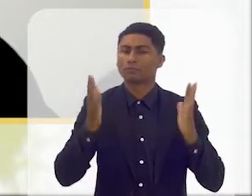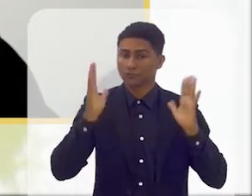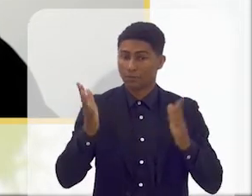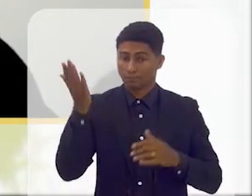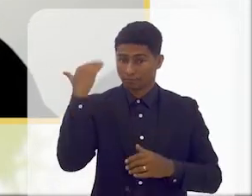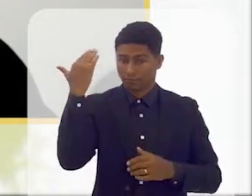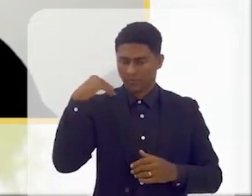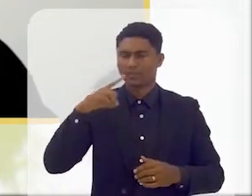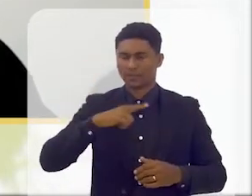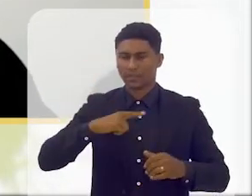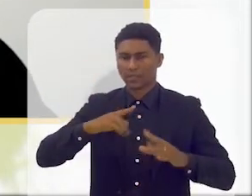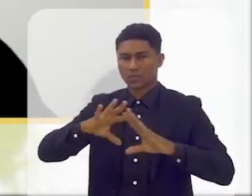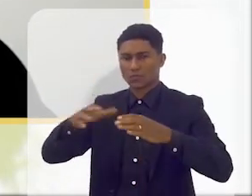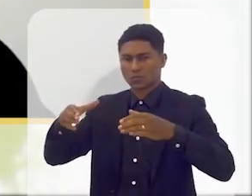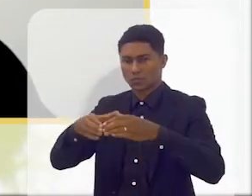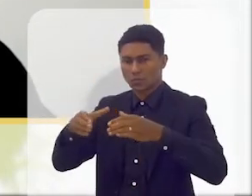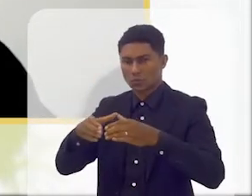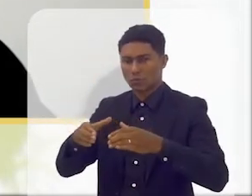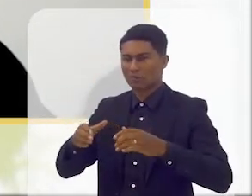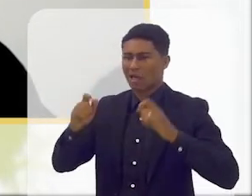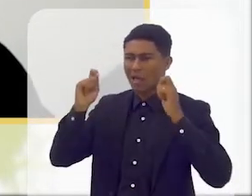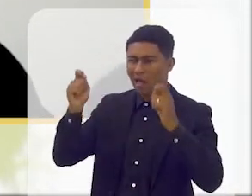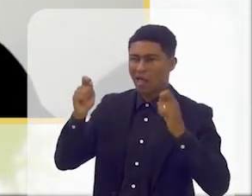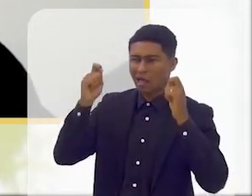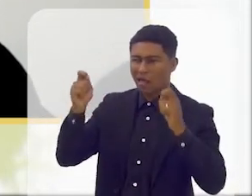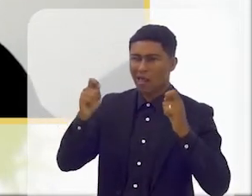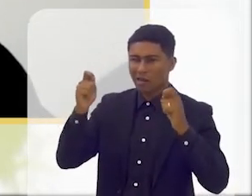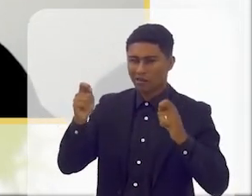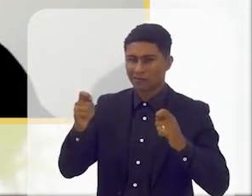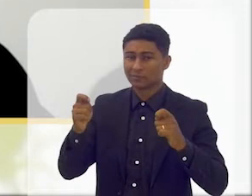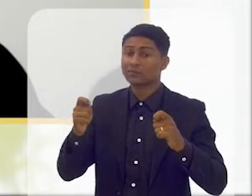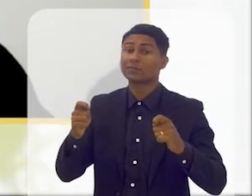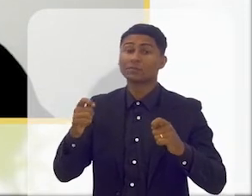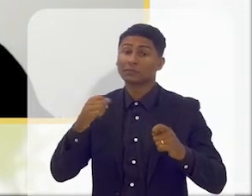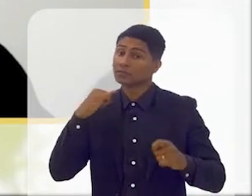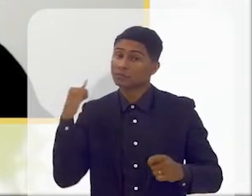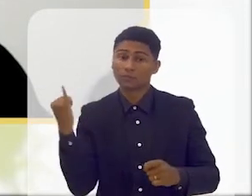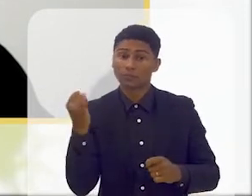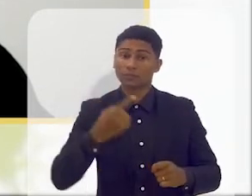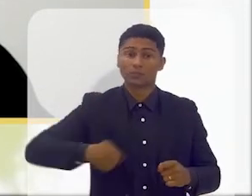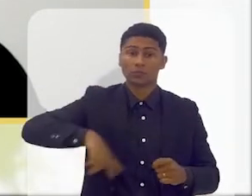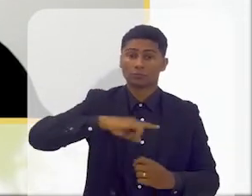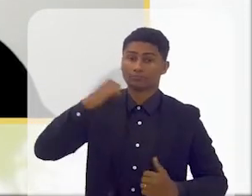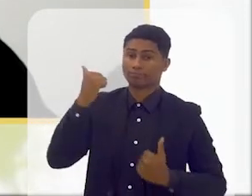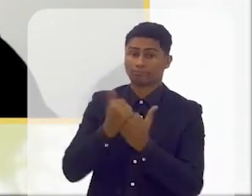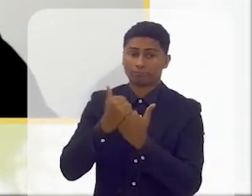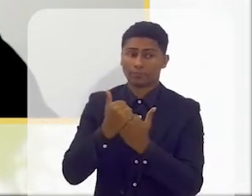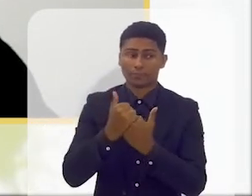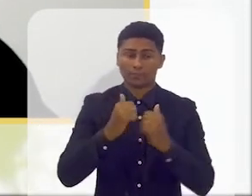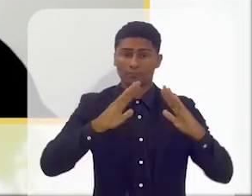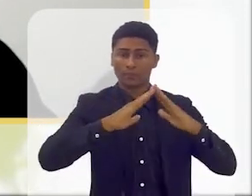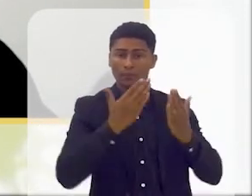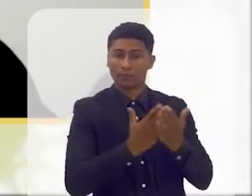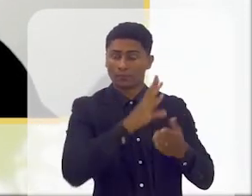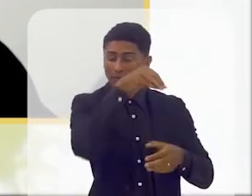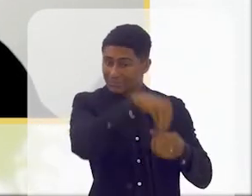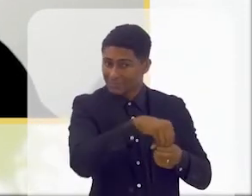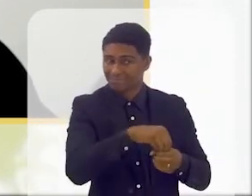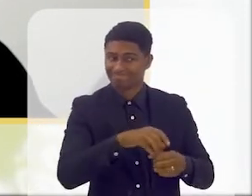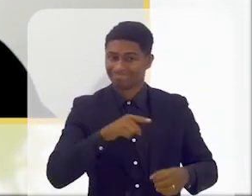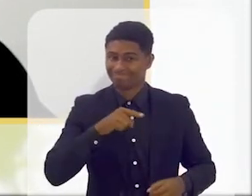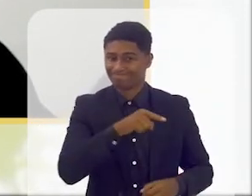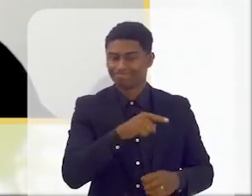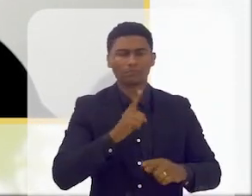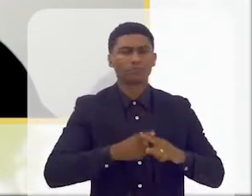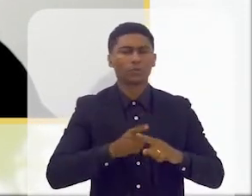surgiu há alguns anos e que é importantíssimo que a gente deve este movimento para a escola, pensando que quando eu estou